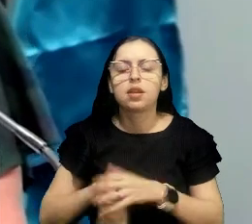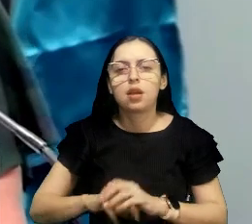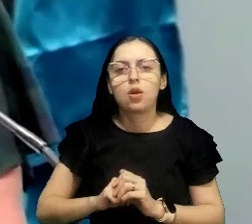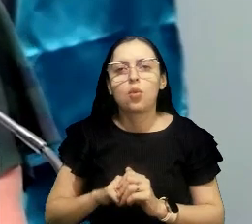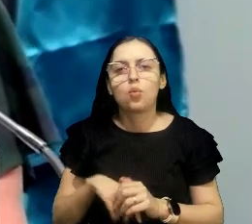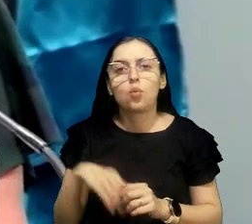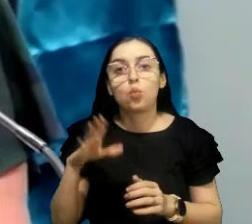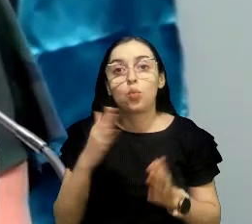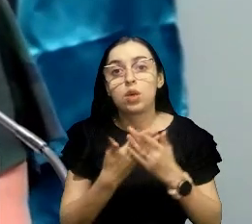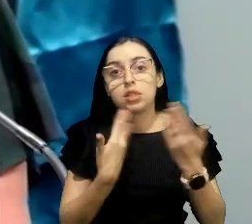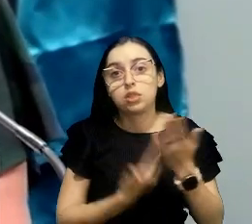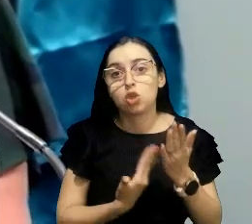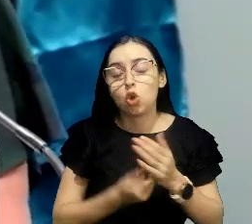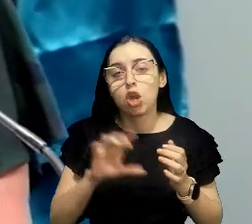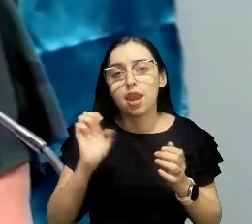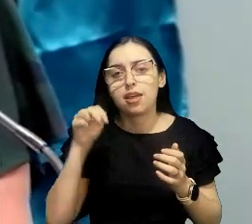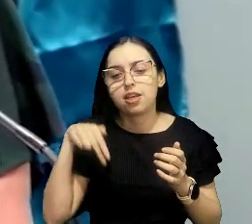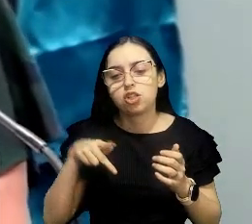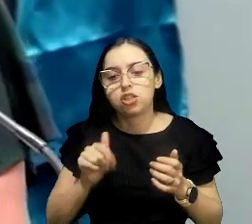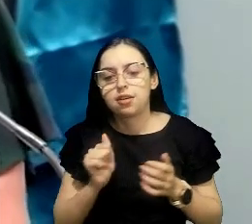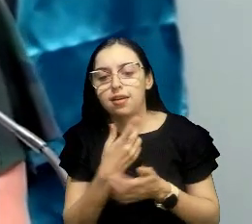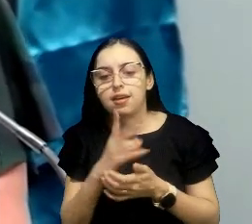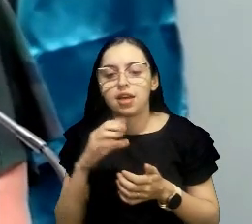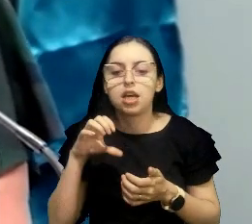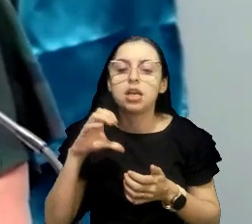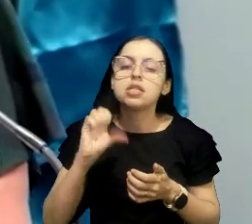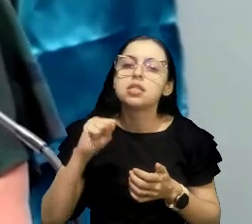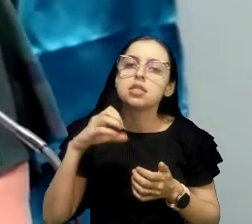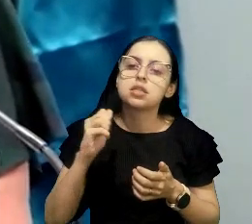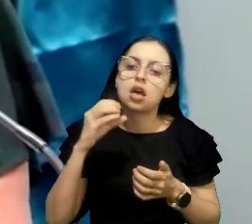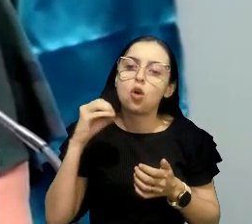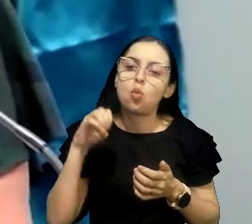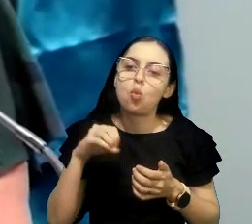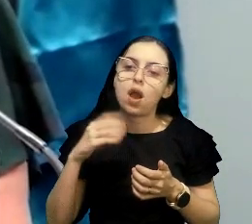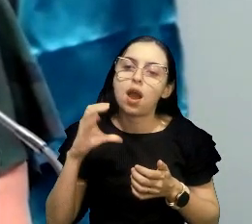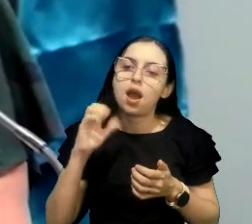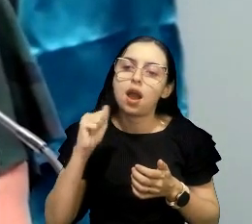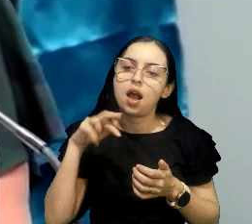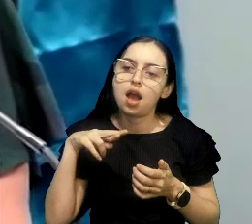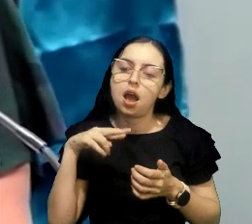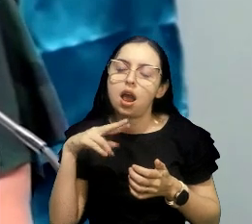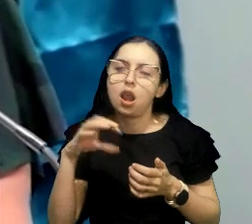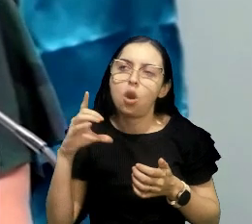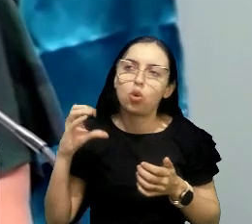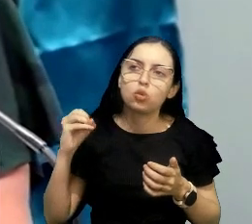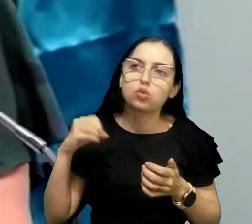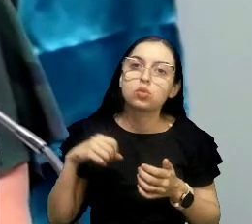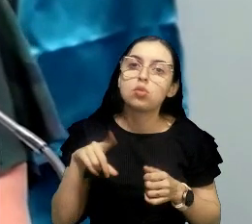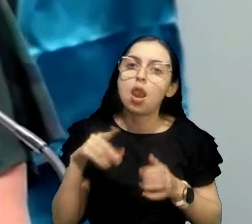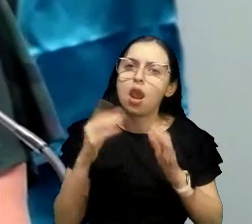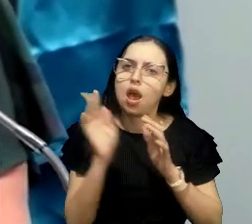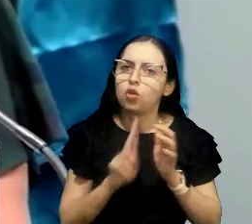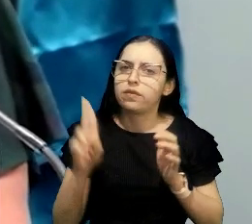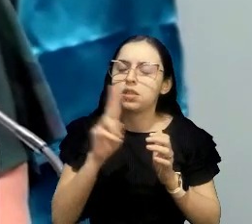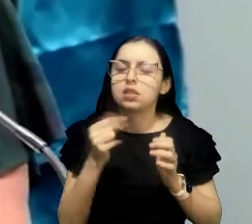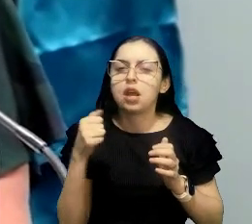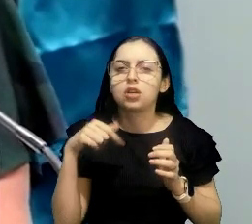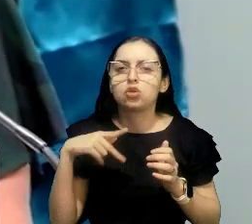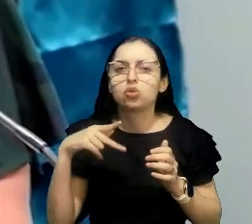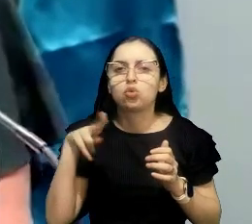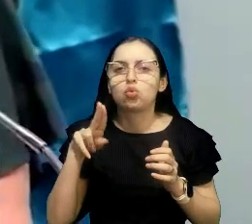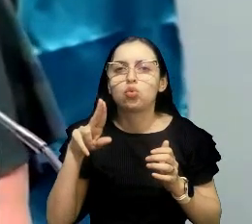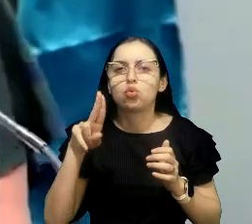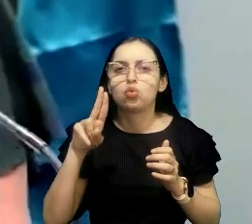Escola de Engenharia de São Carlos, da Universidade de São Carlos, da USP, instituição onde obteve livre